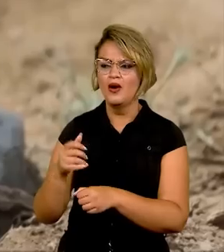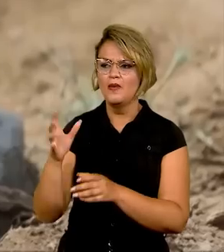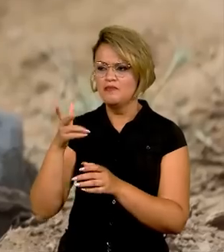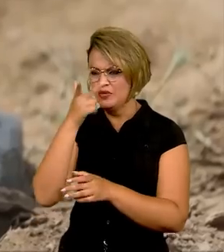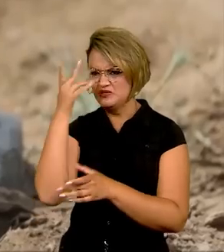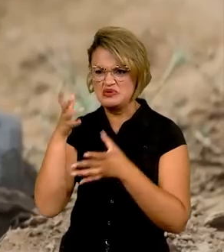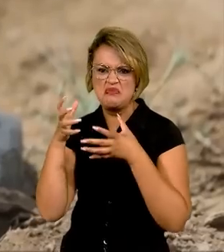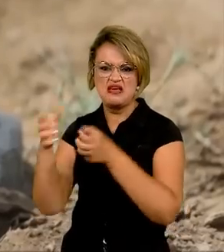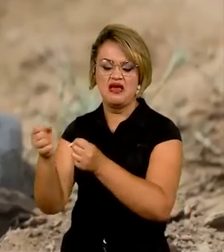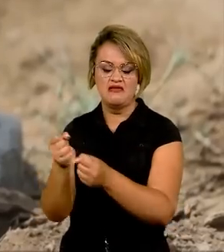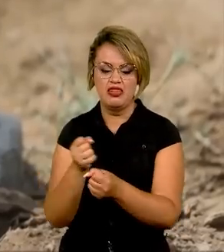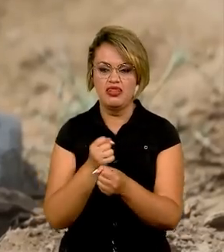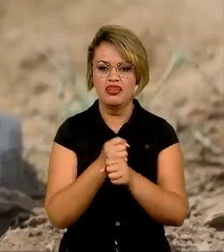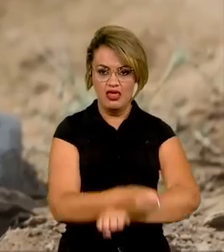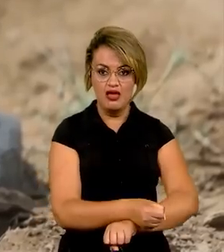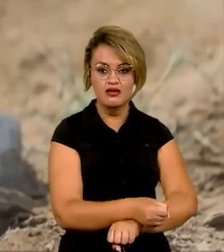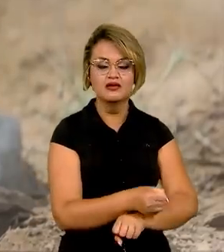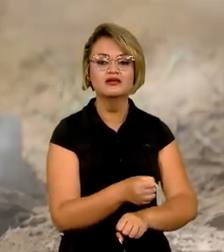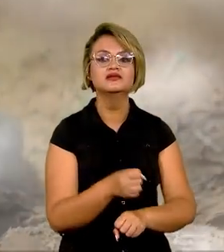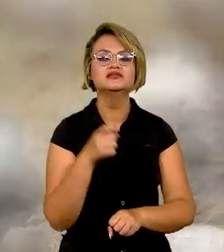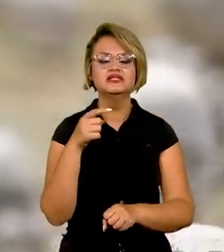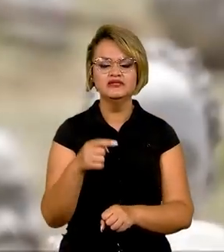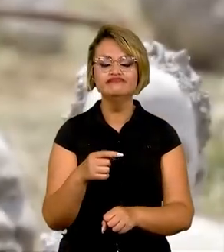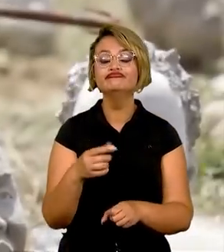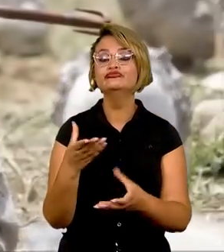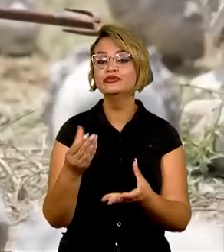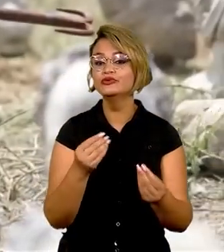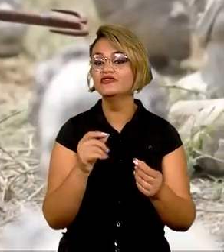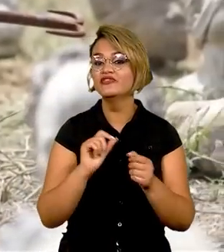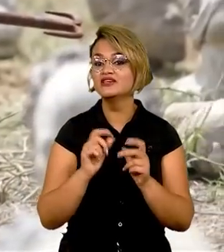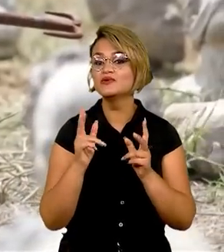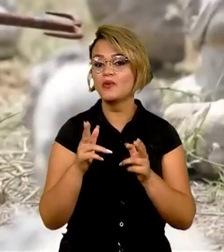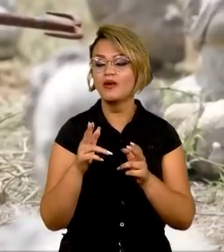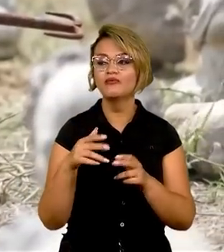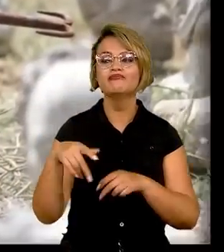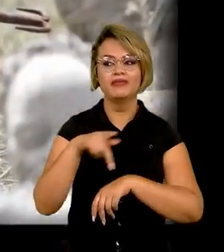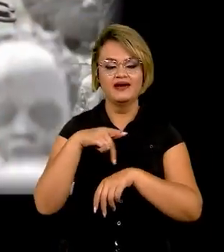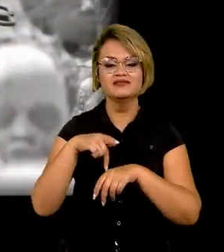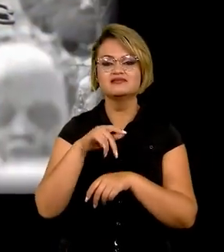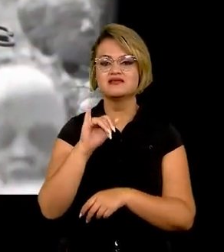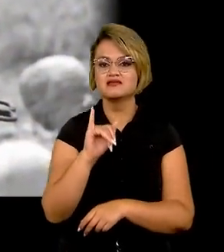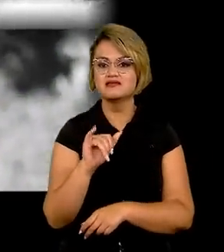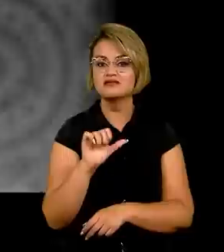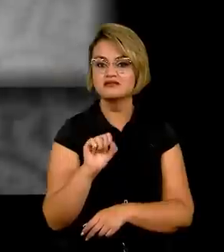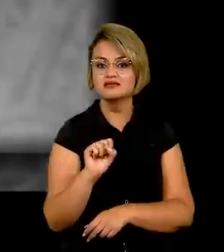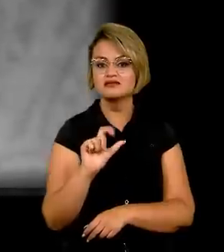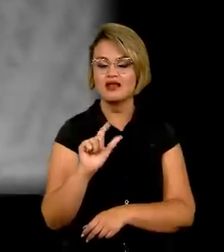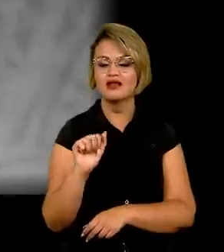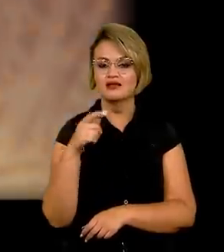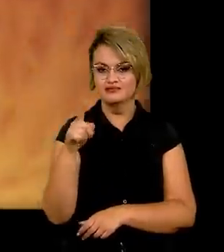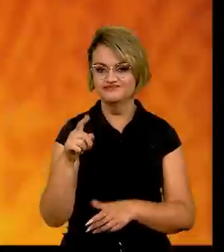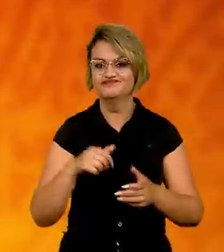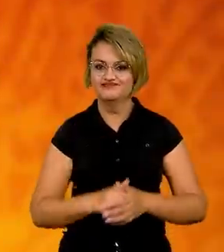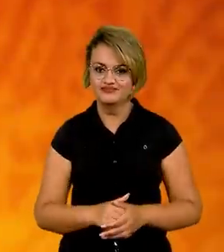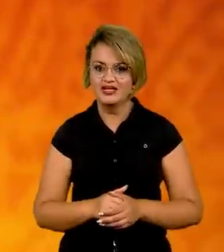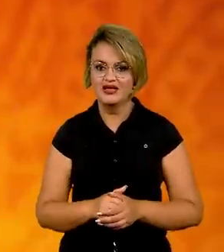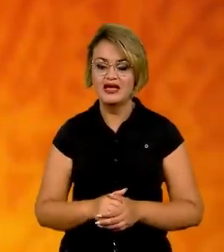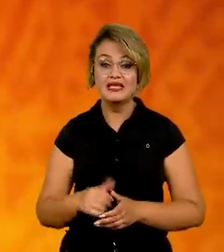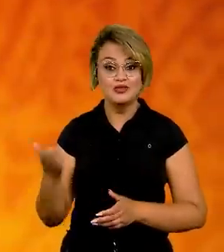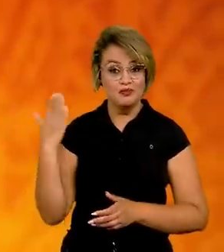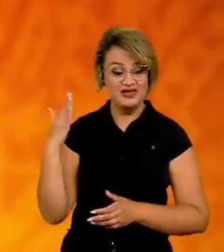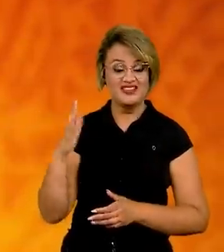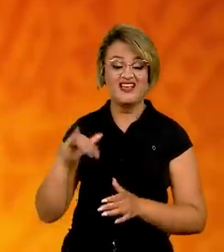pessoas, a escravidão foi praticada muito também pelo mundo islâmico. E assim como no passado,